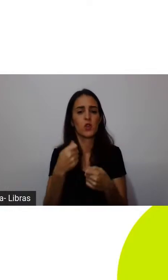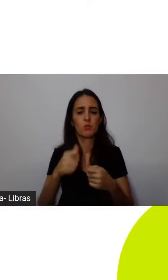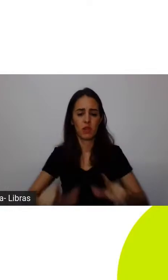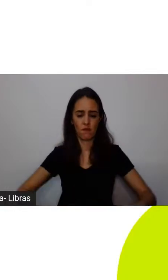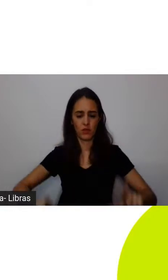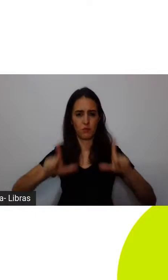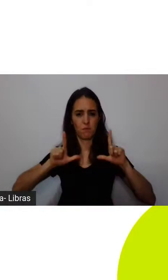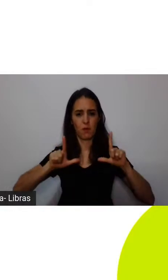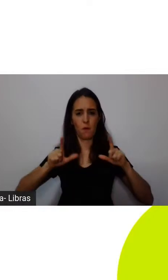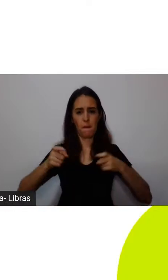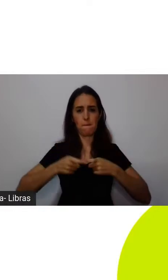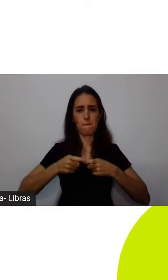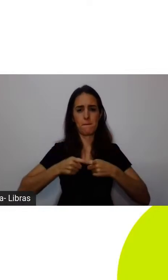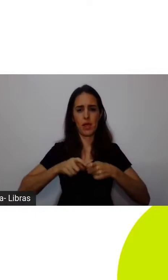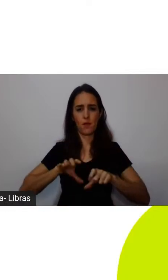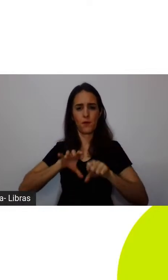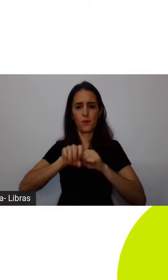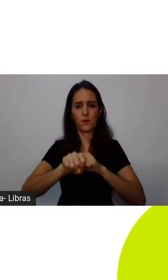medicina